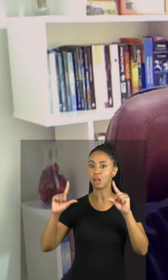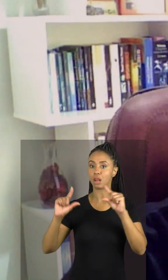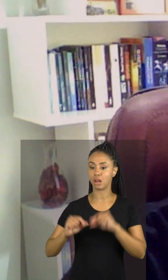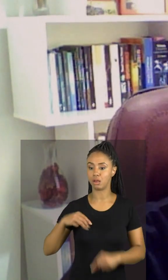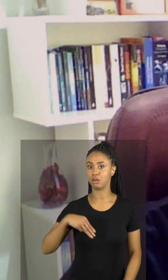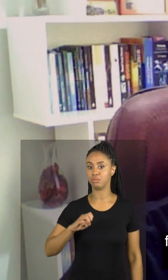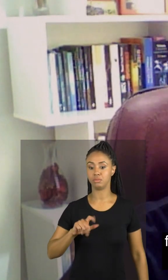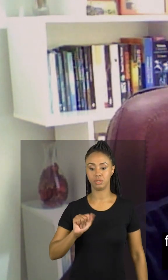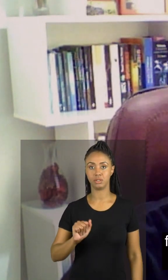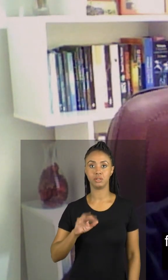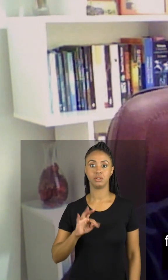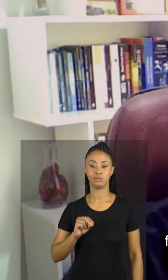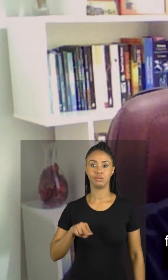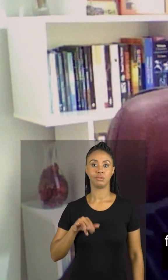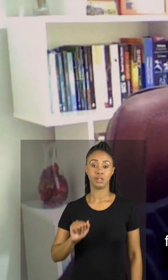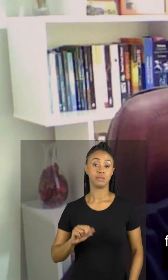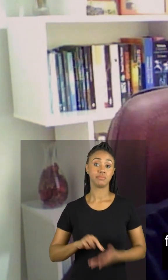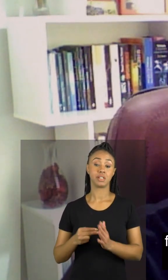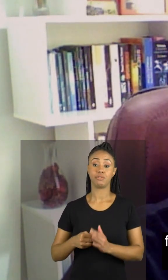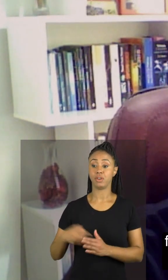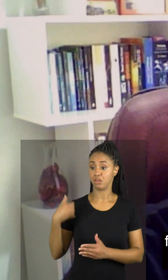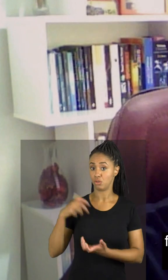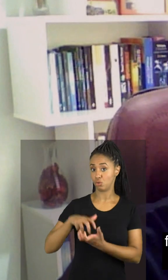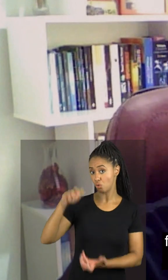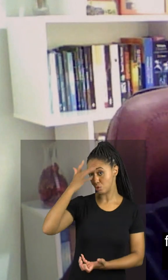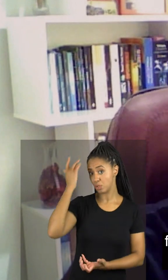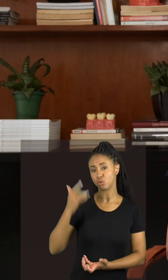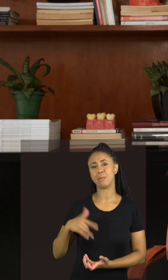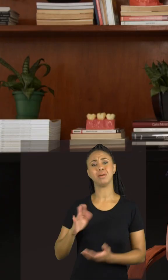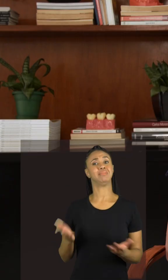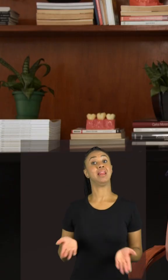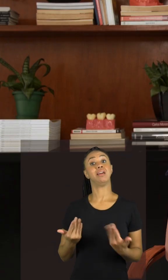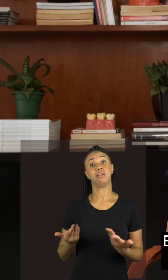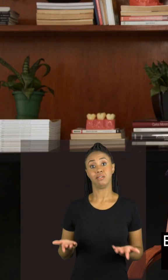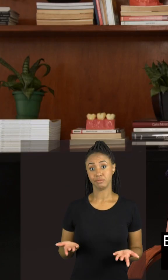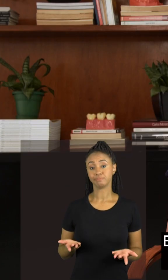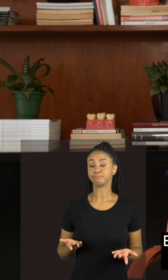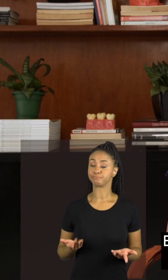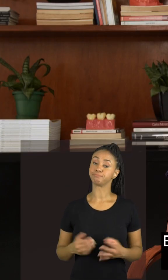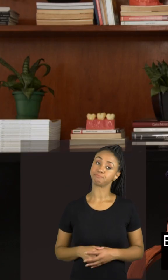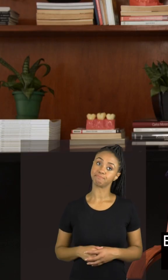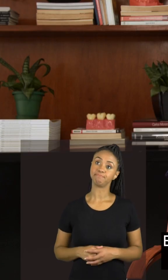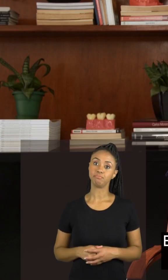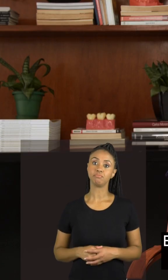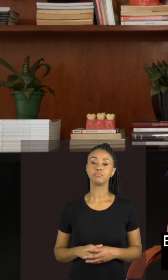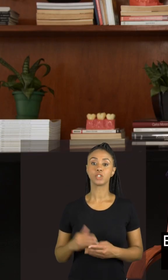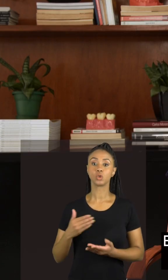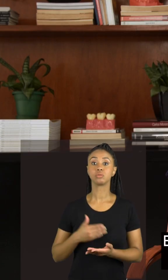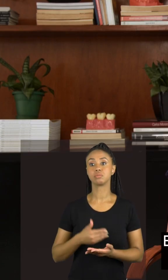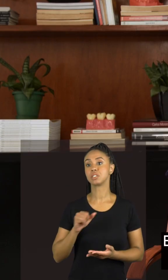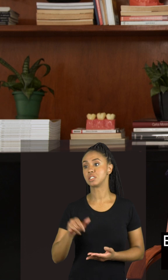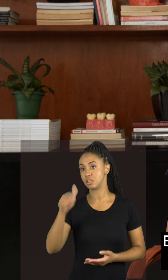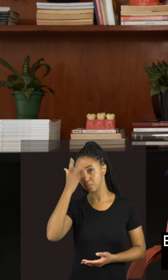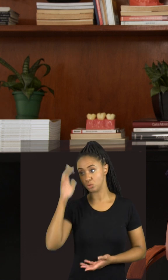de melatonina faz com que o sono dos idosos seja muito mais superficial. Então, quando eles vão à